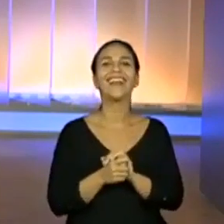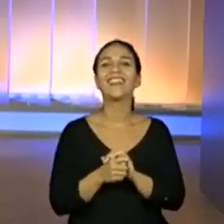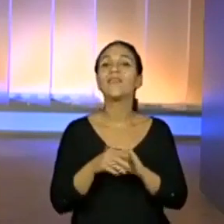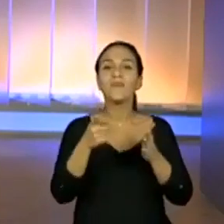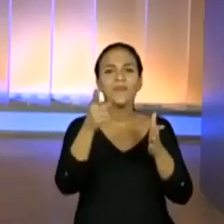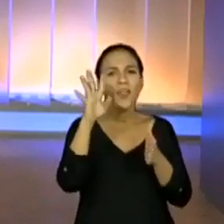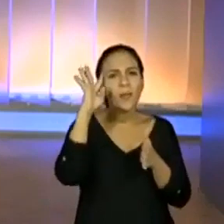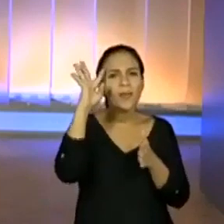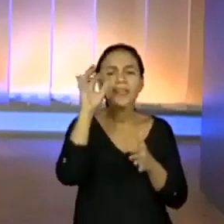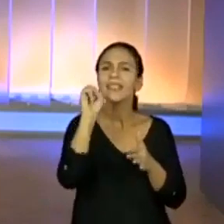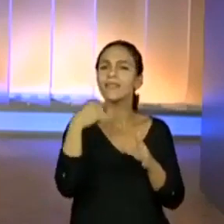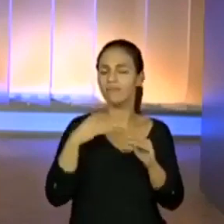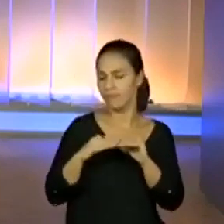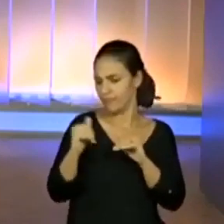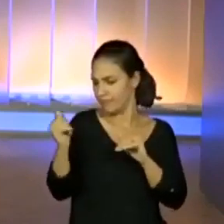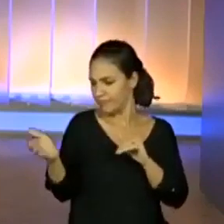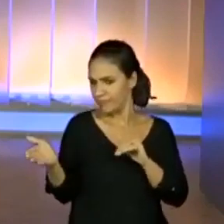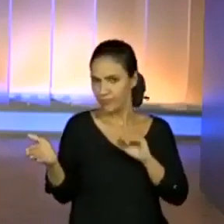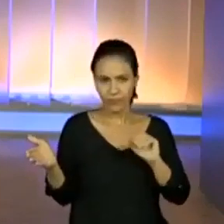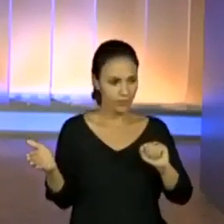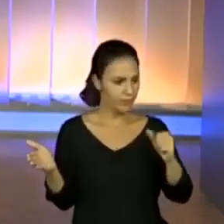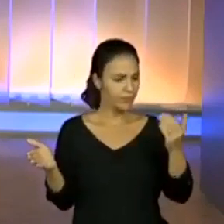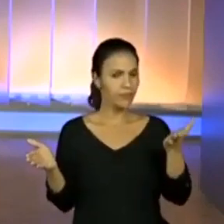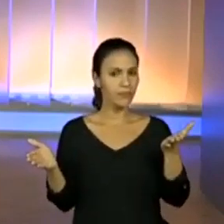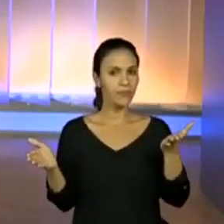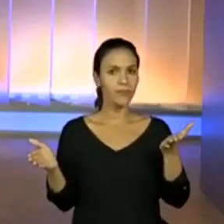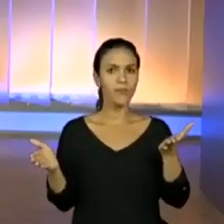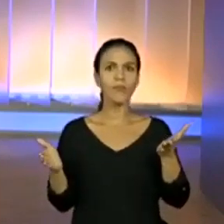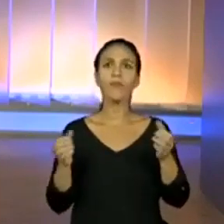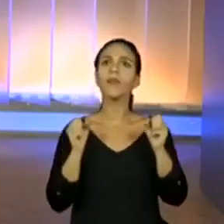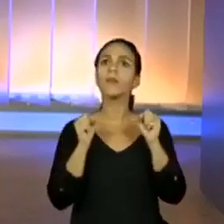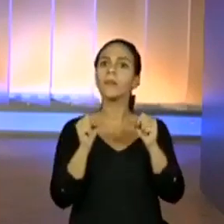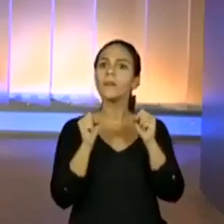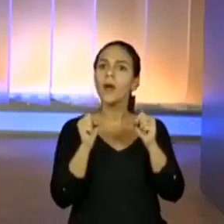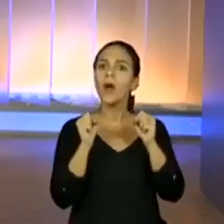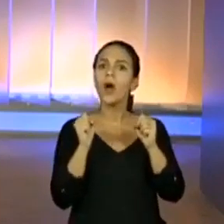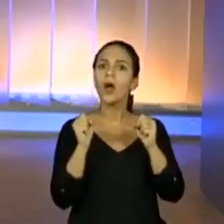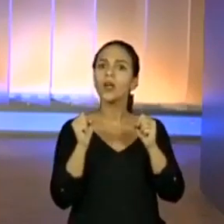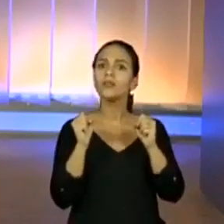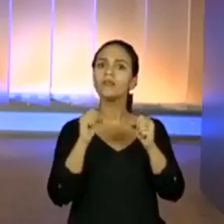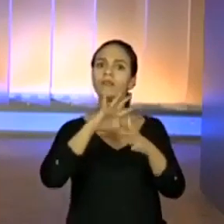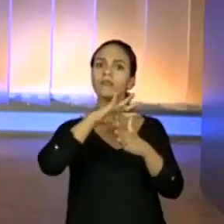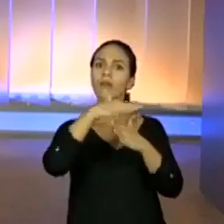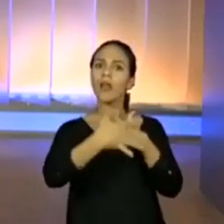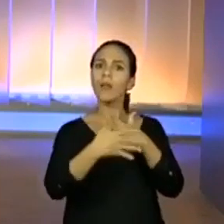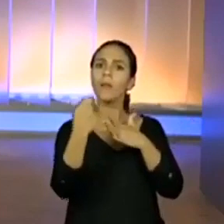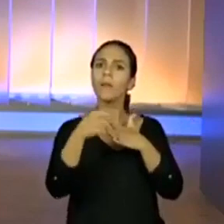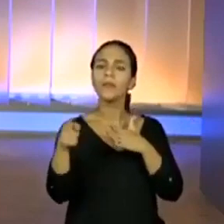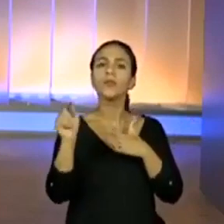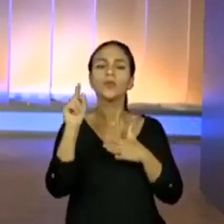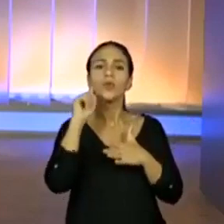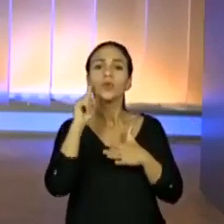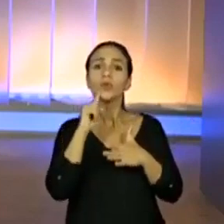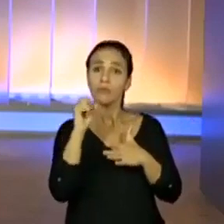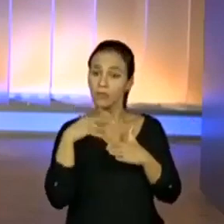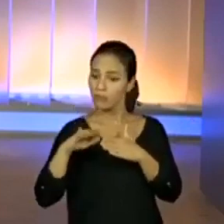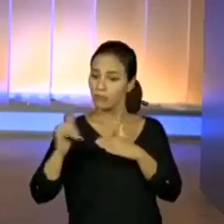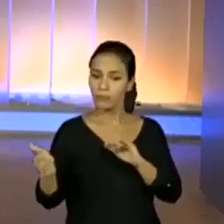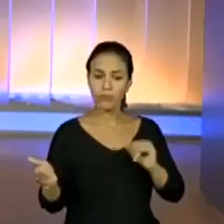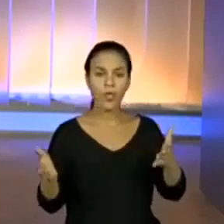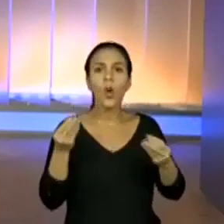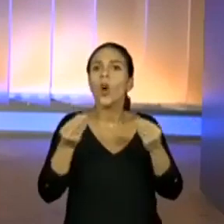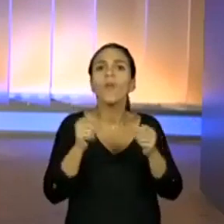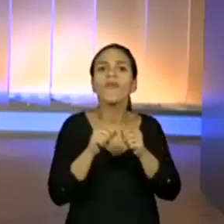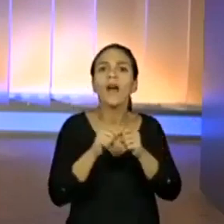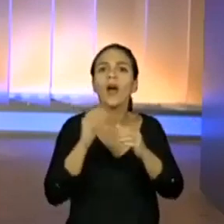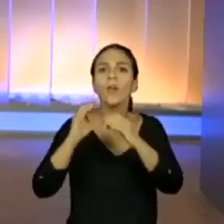ao seu lado tiver alguém que precisa da língua brasileira de sinais, já parou para pensar? E aí,